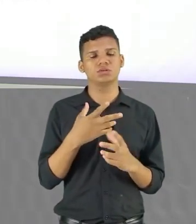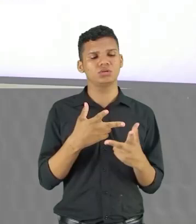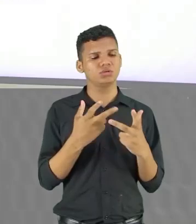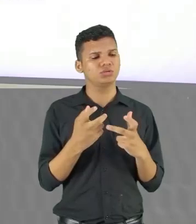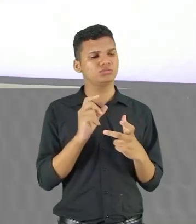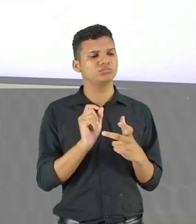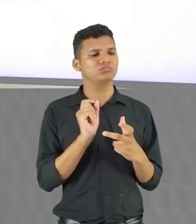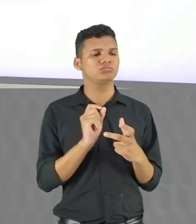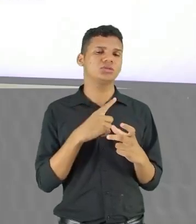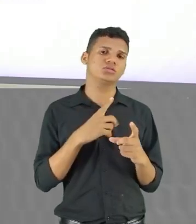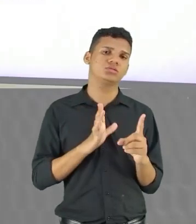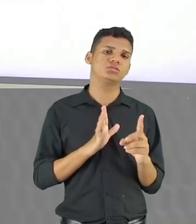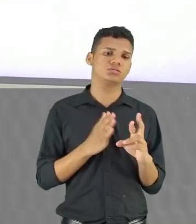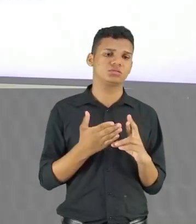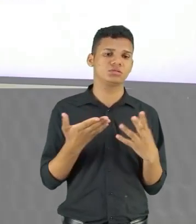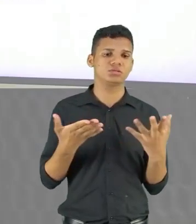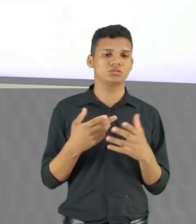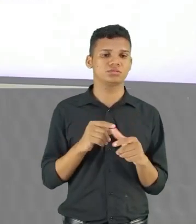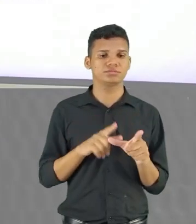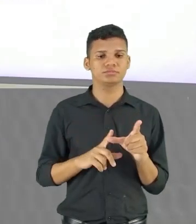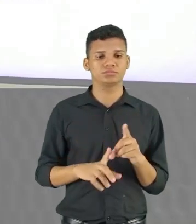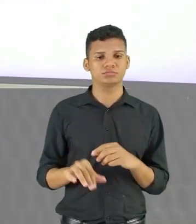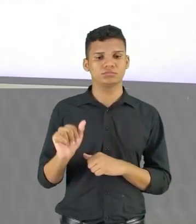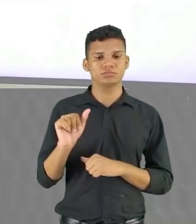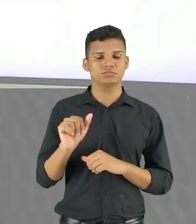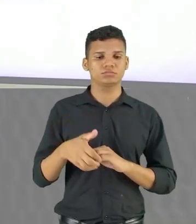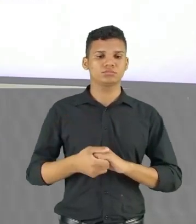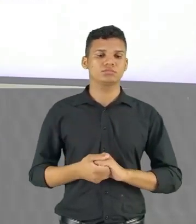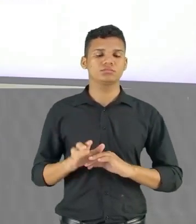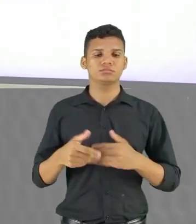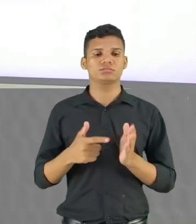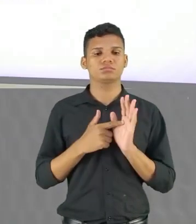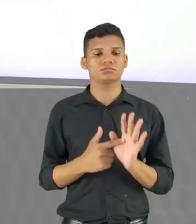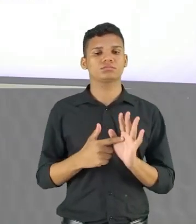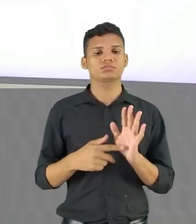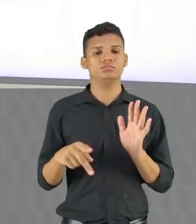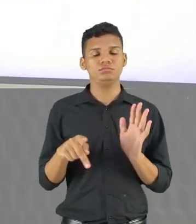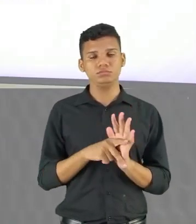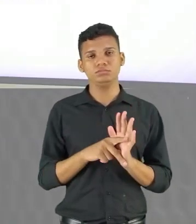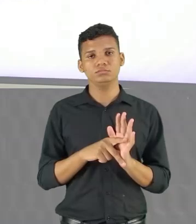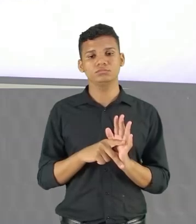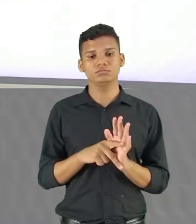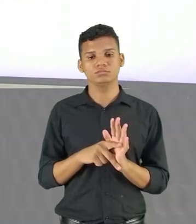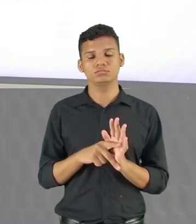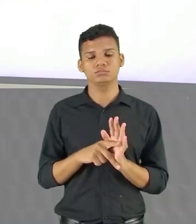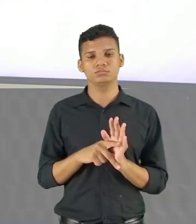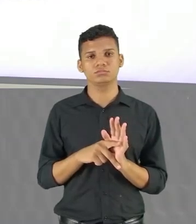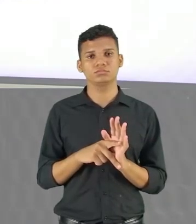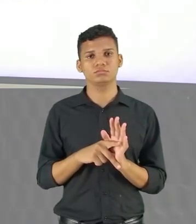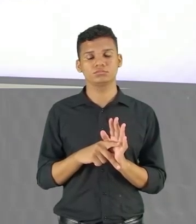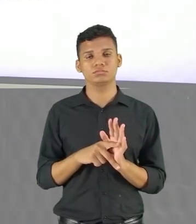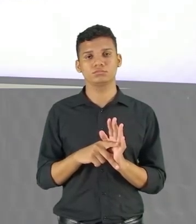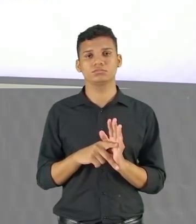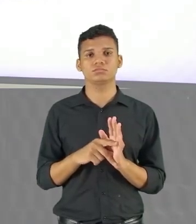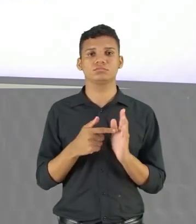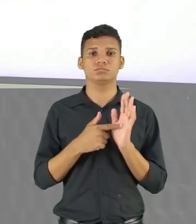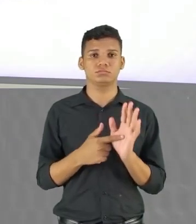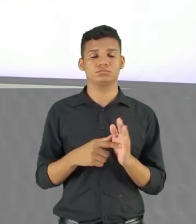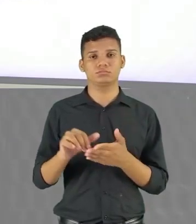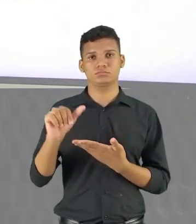Nesse poema Aí a gente vai Para a letra A Revela a intenção De isolar-se Em seu espaço É isso?